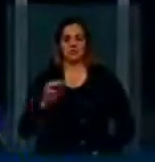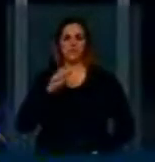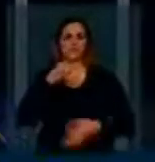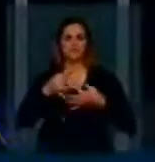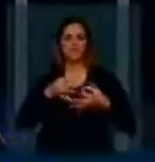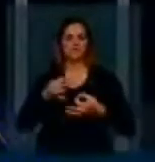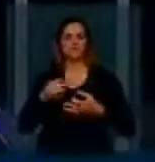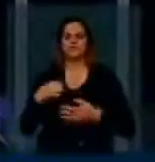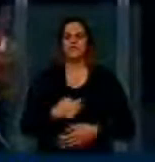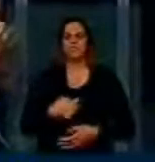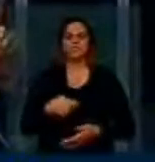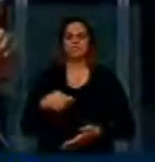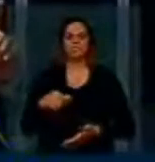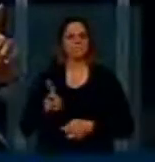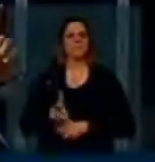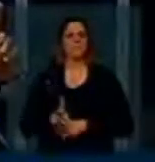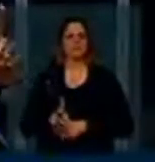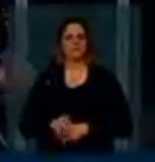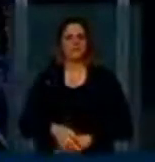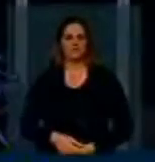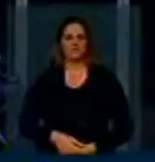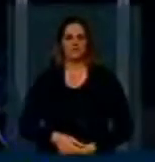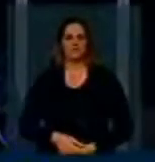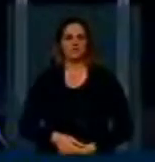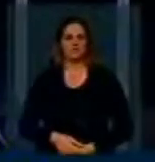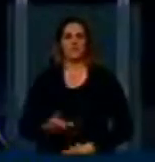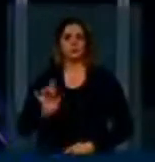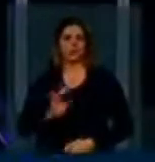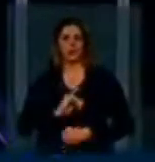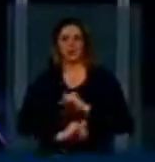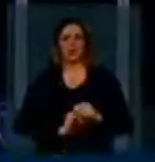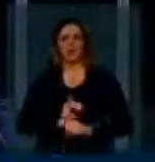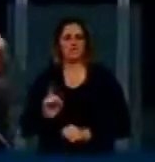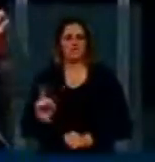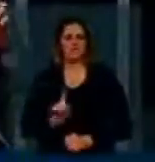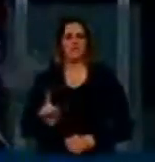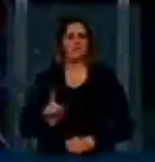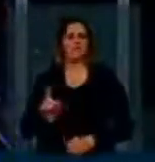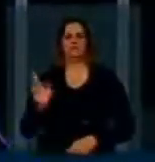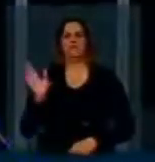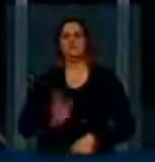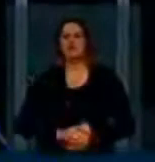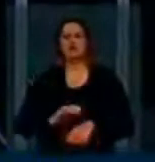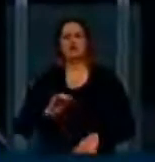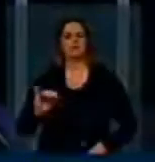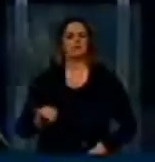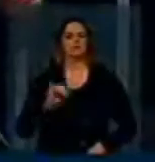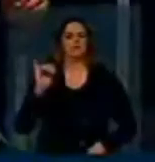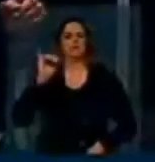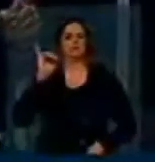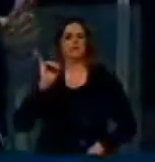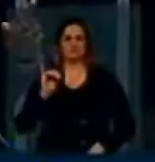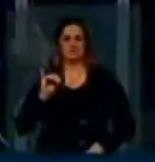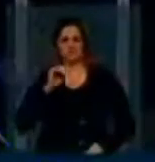questão não uma questão que diz respeito apenas à internet. Ela é muito maior que a internet. Eu tive a honra de ouvir do pai da internet, do físico